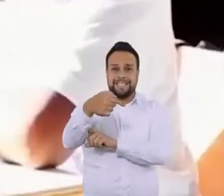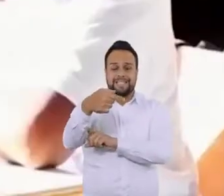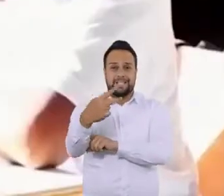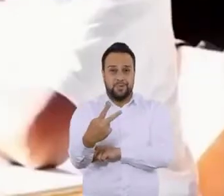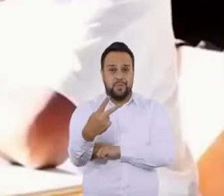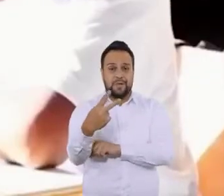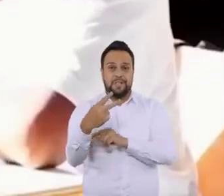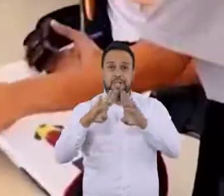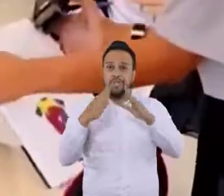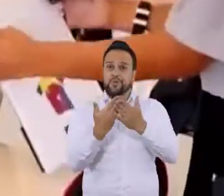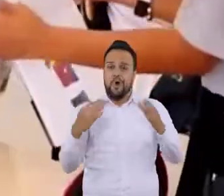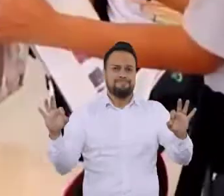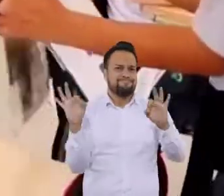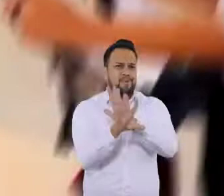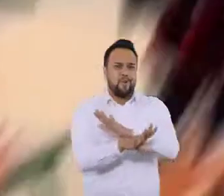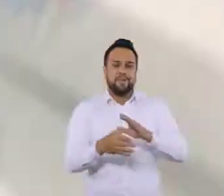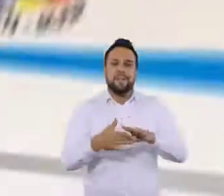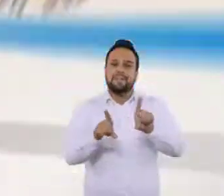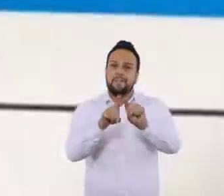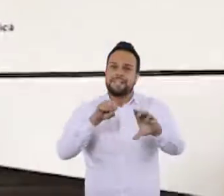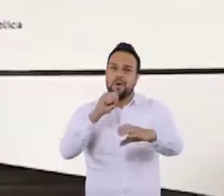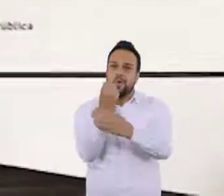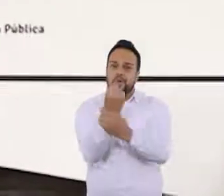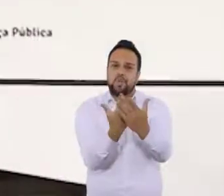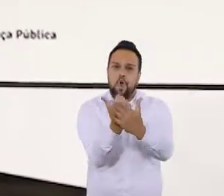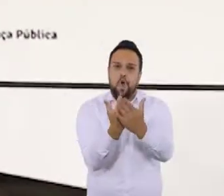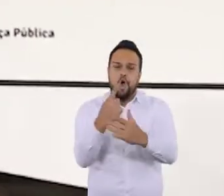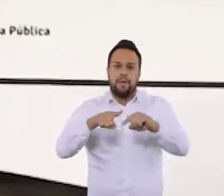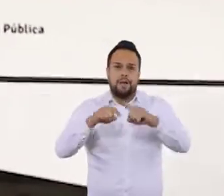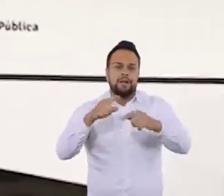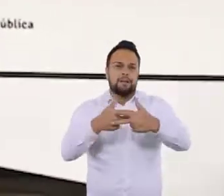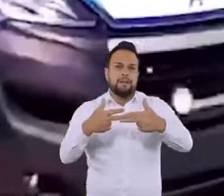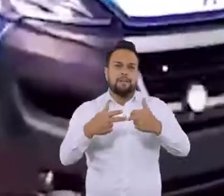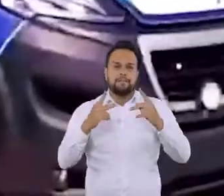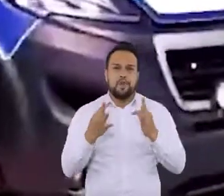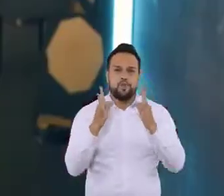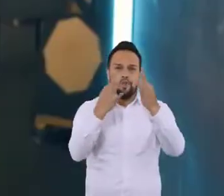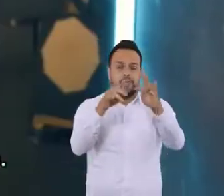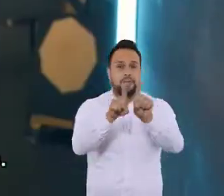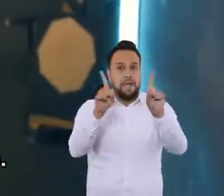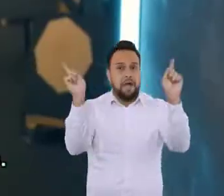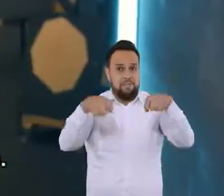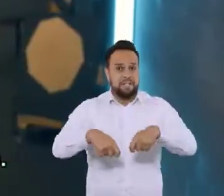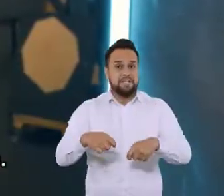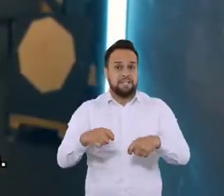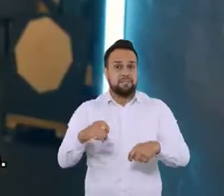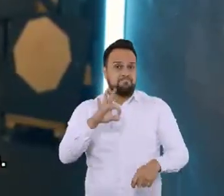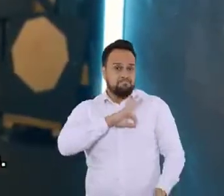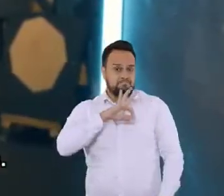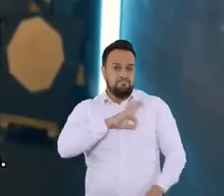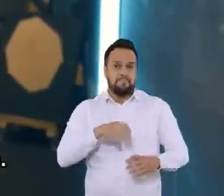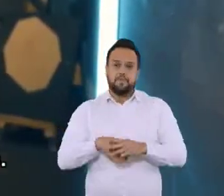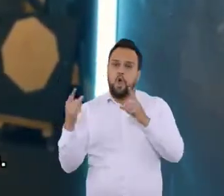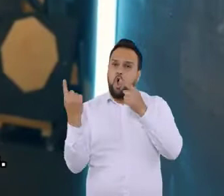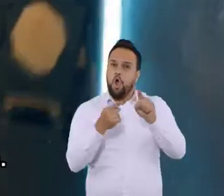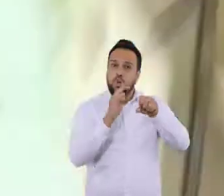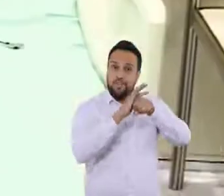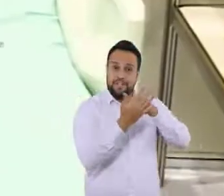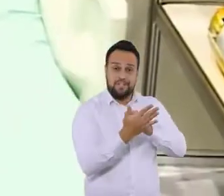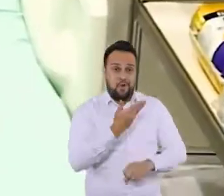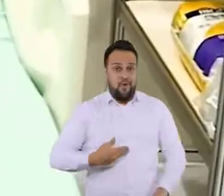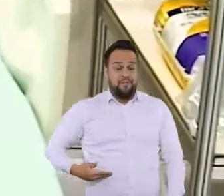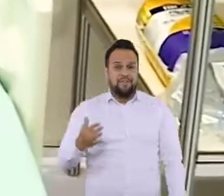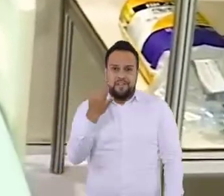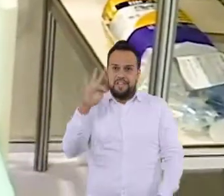72 obras escolares concluídas. E na segurança pública, com a compra de tecnologias e a capacitação dos nossos profissionais.